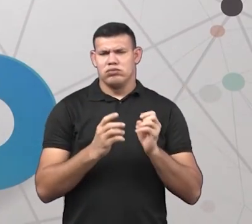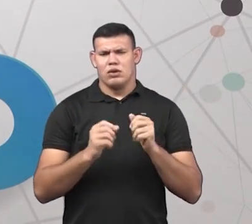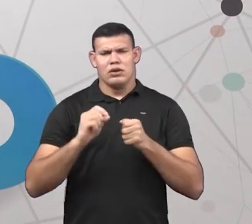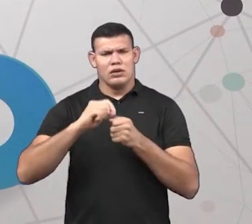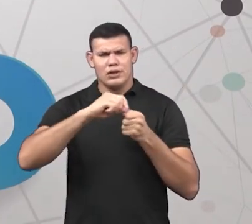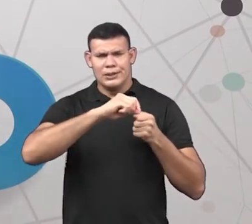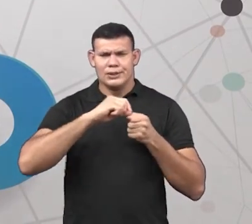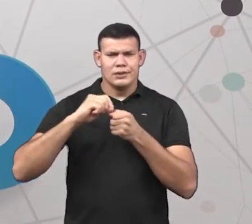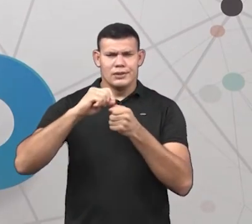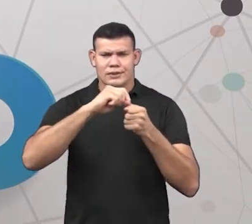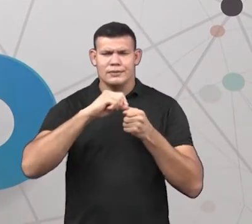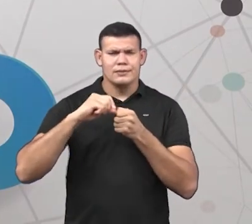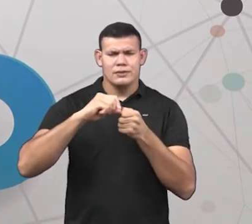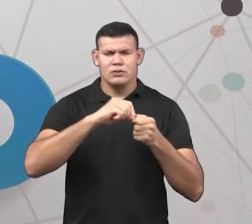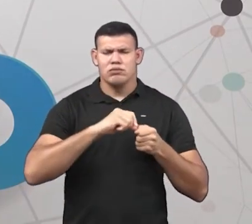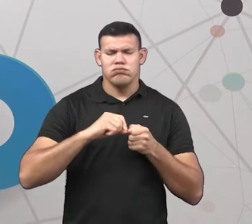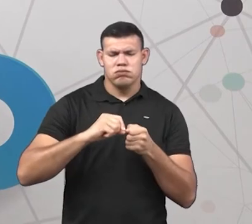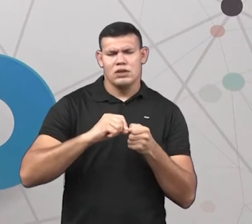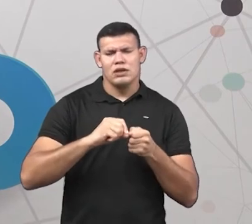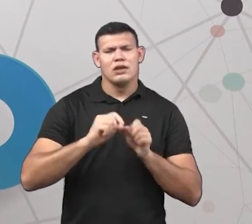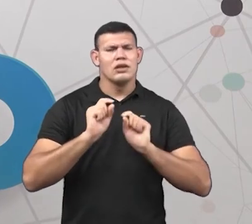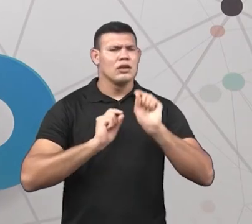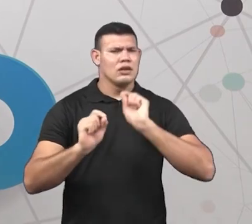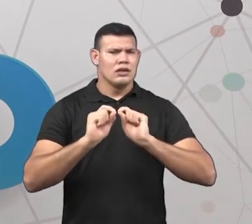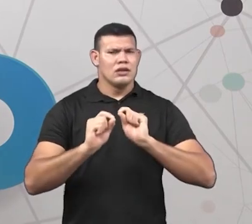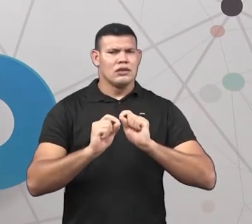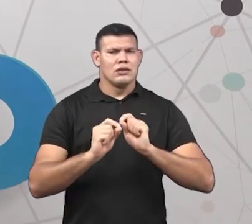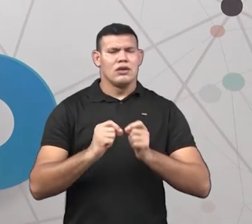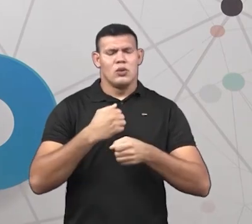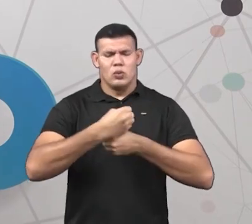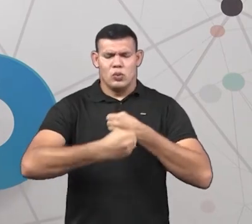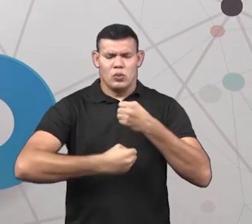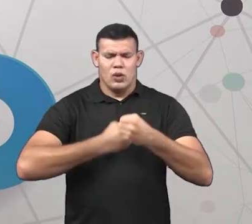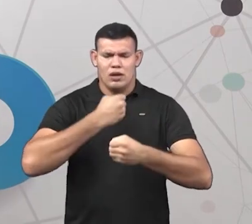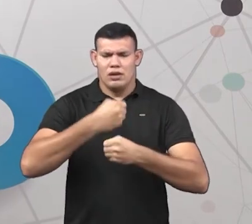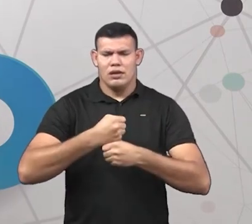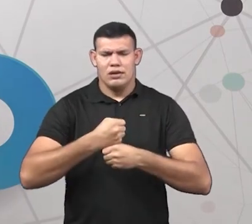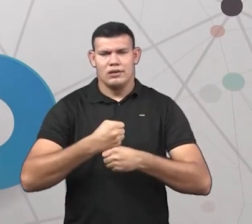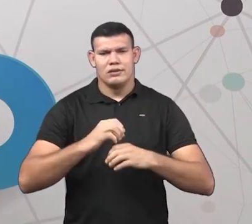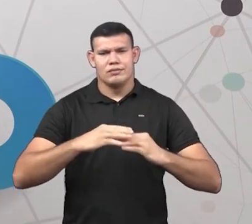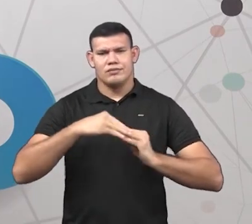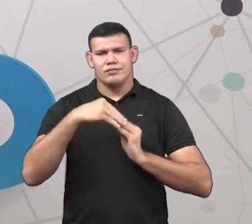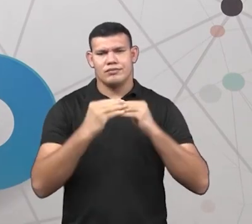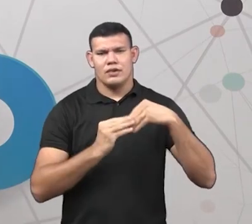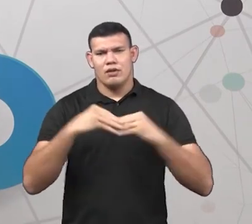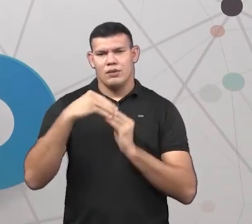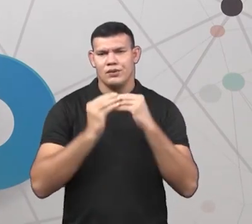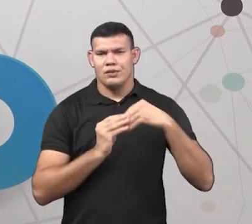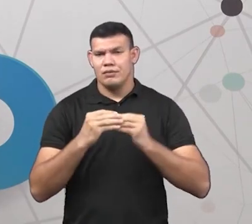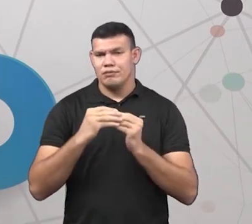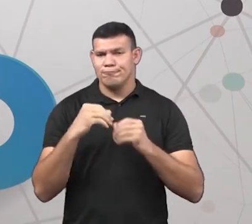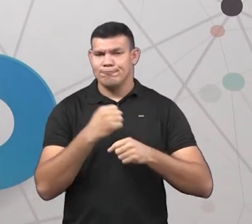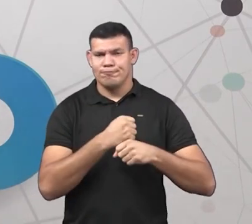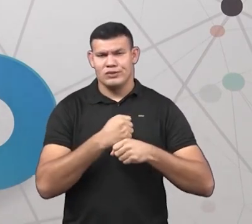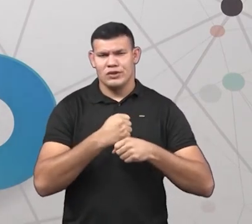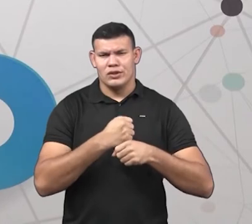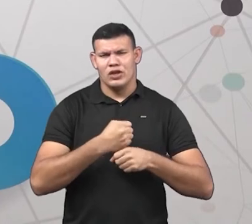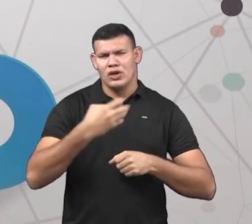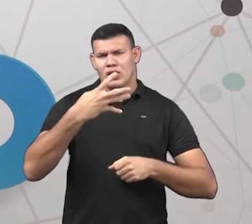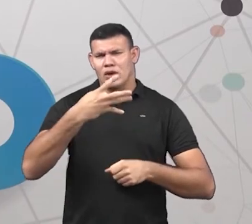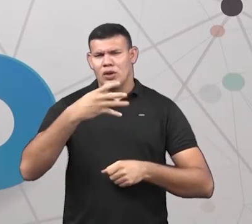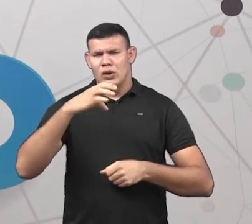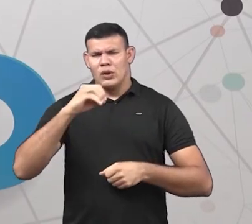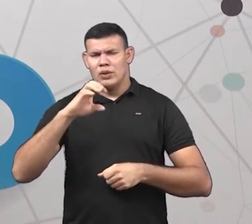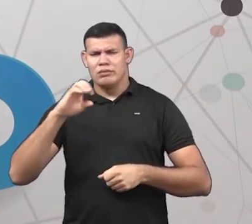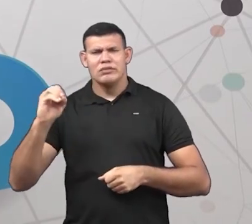ano todo. Já pensou? Voltando pro plástico. O tanto que dura, o tanto que